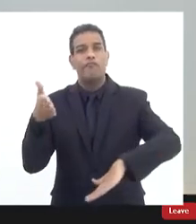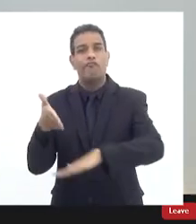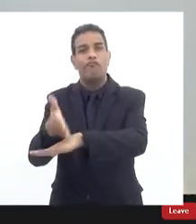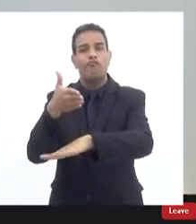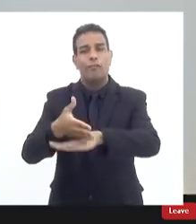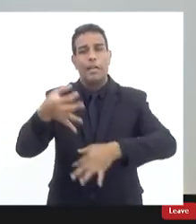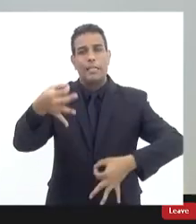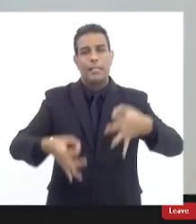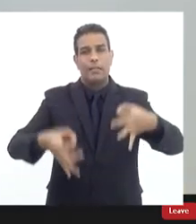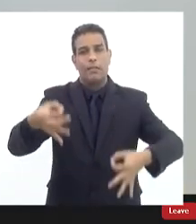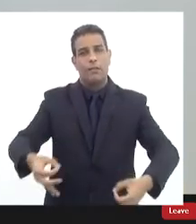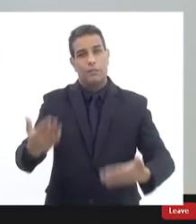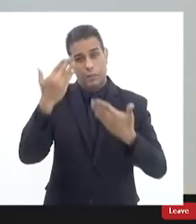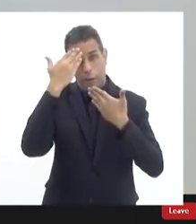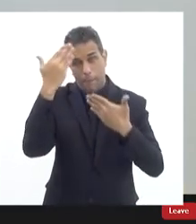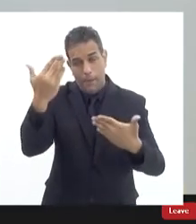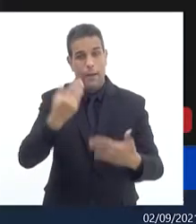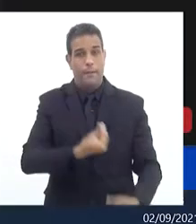muito obrigado